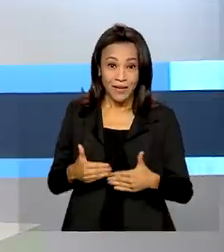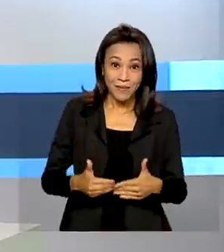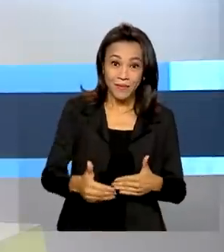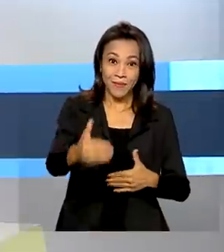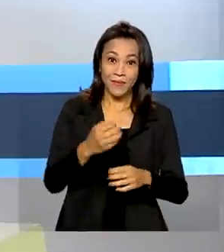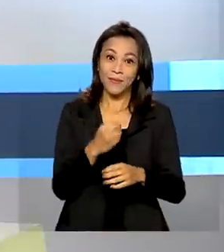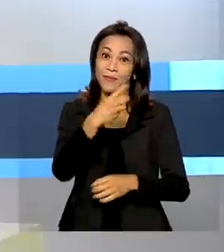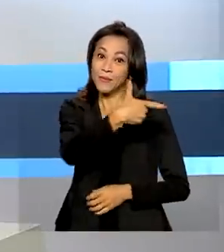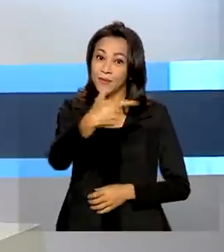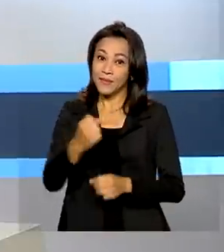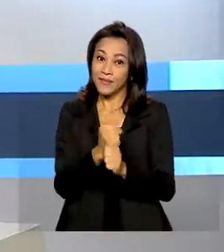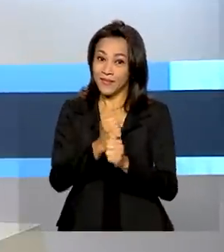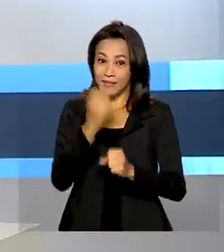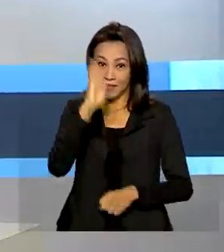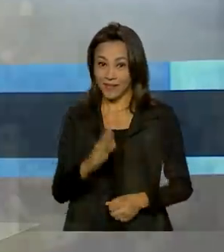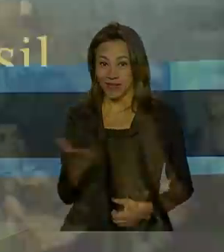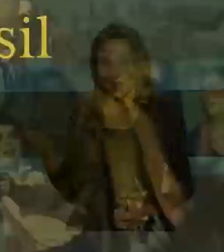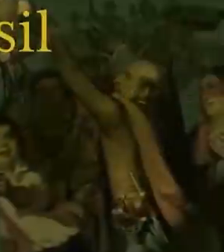independência do Brasil.